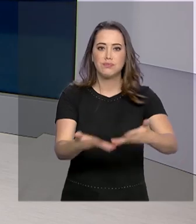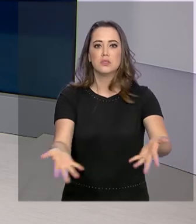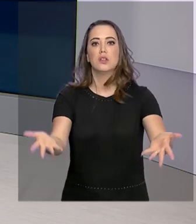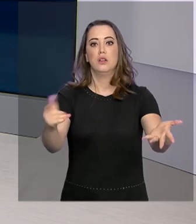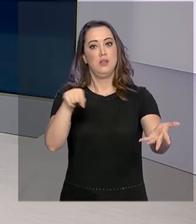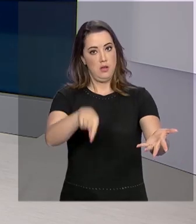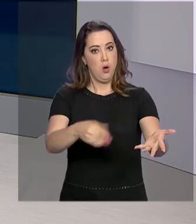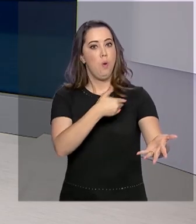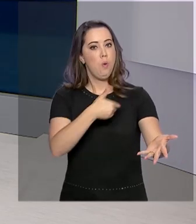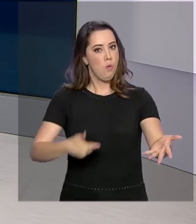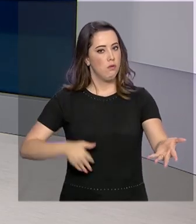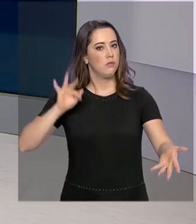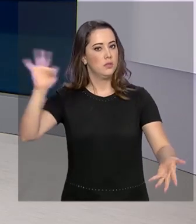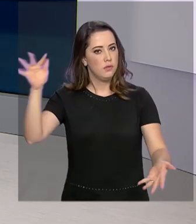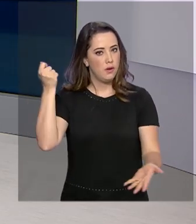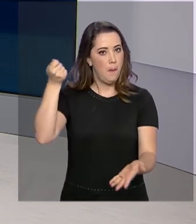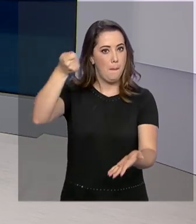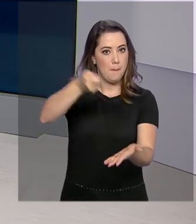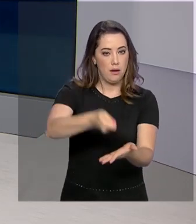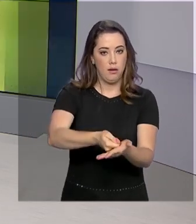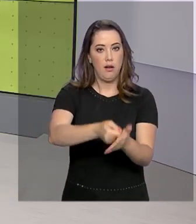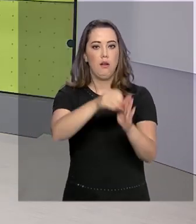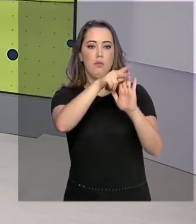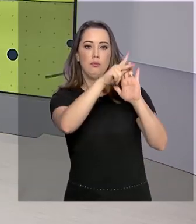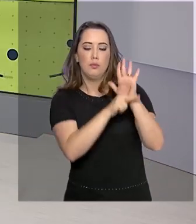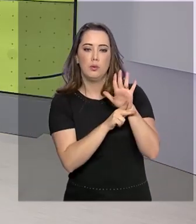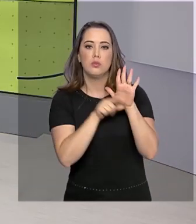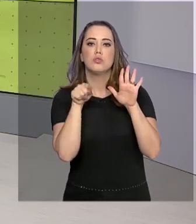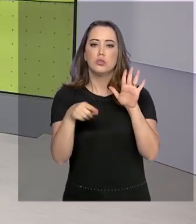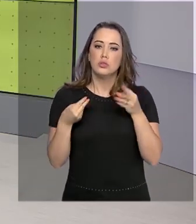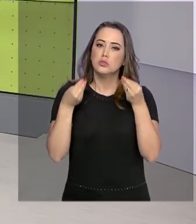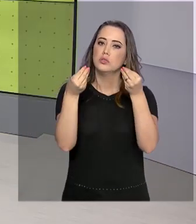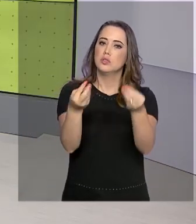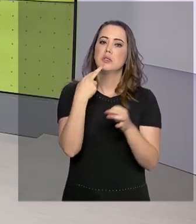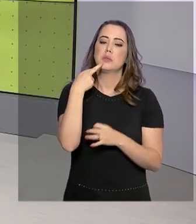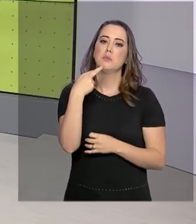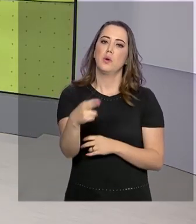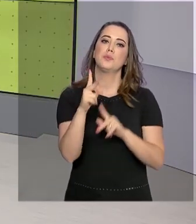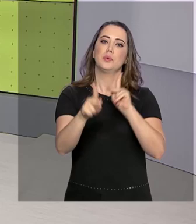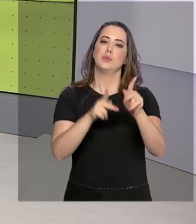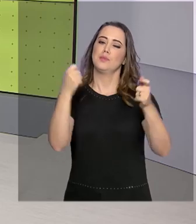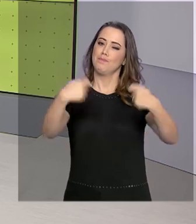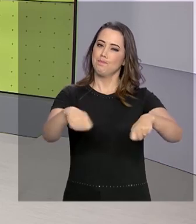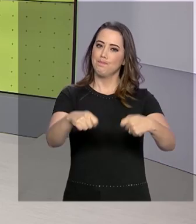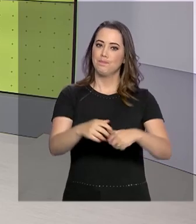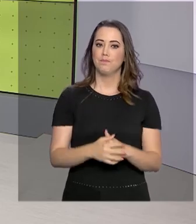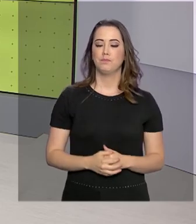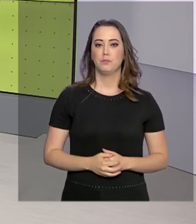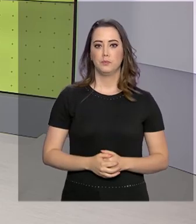federal vai selecionar e financiar projetos que tragam essas soluções que a população precisa.